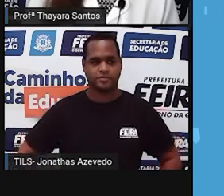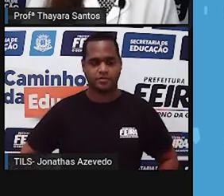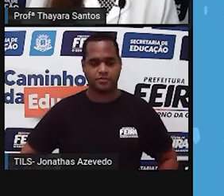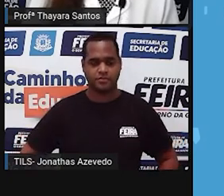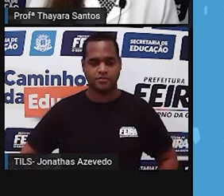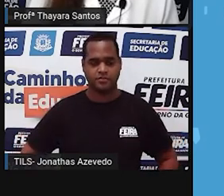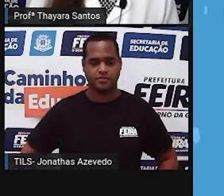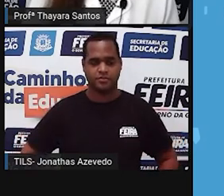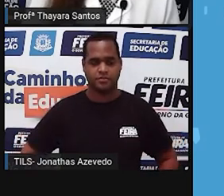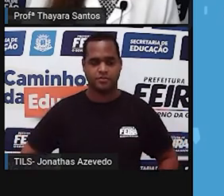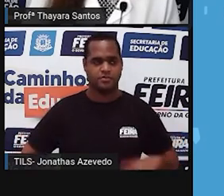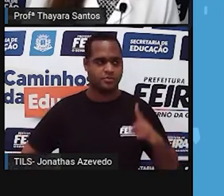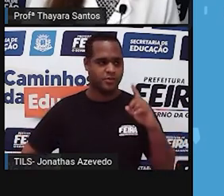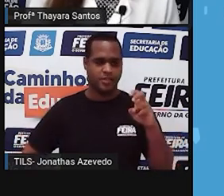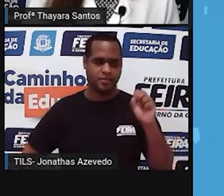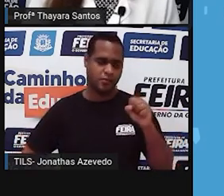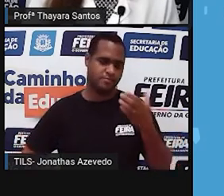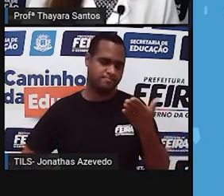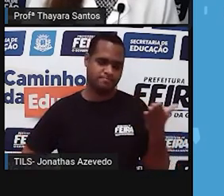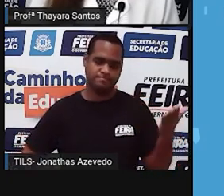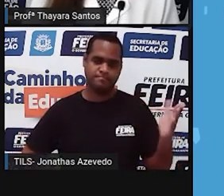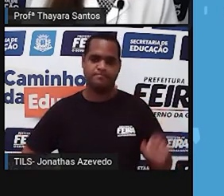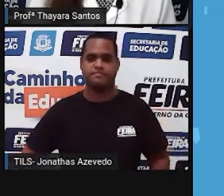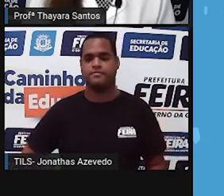15 segundos para vocês.